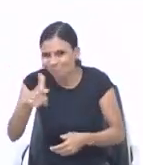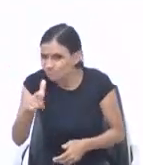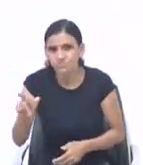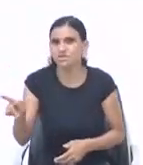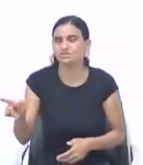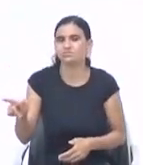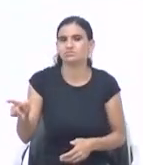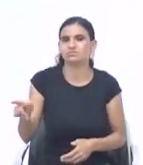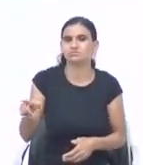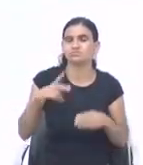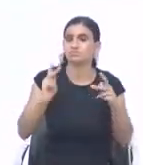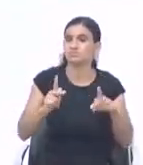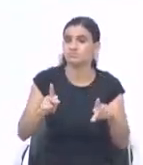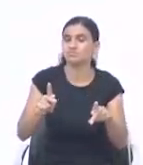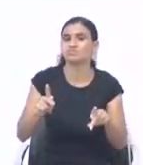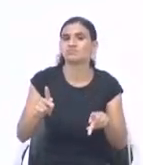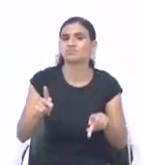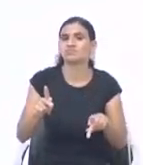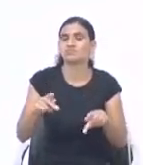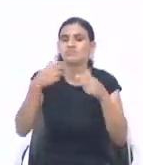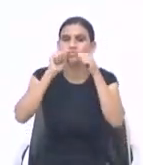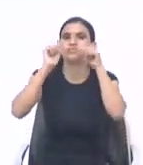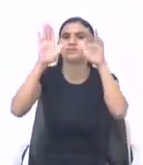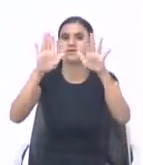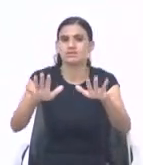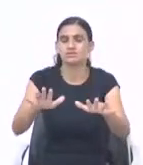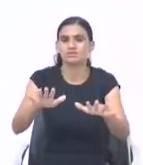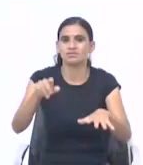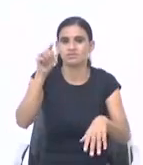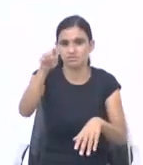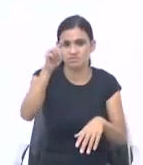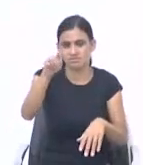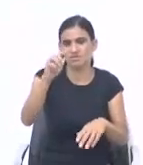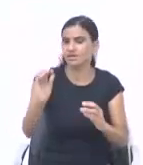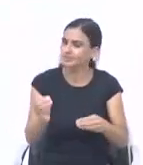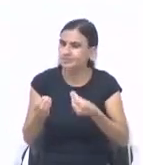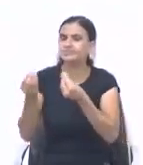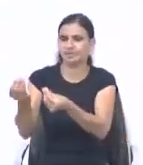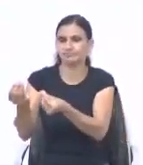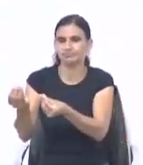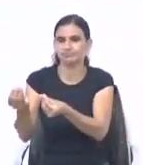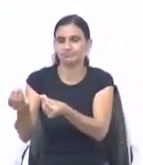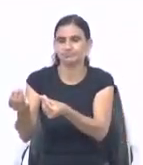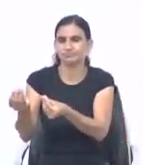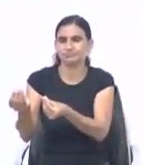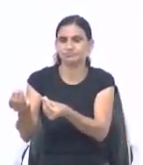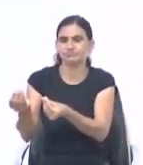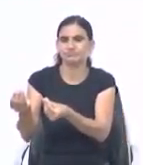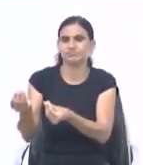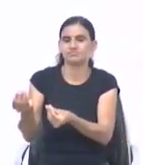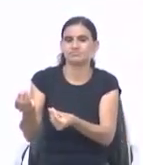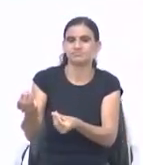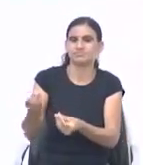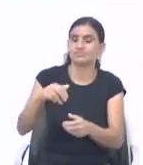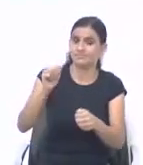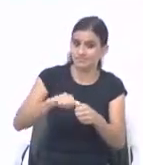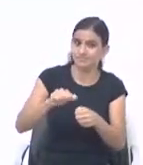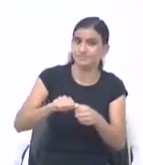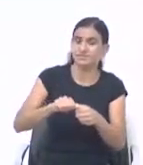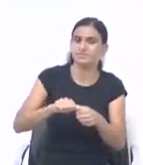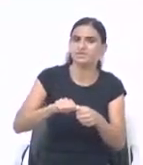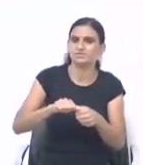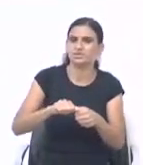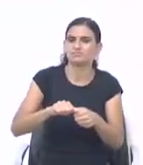povo amaldiçoa. Mas a benção, recai sobre a sua cabeça. Ou seja, é na prática da benção,